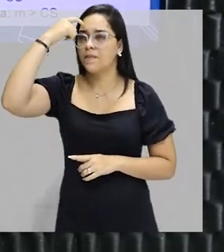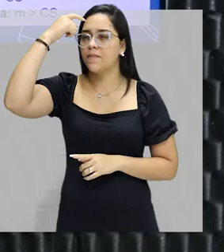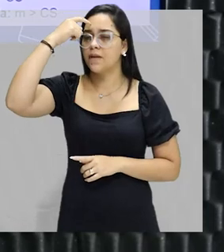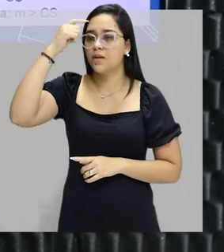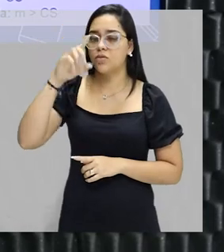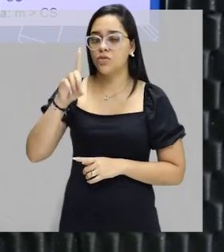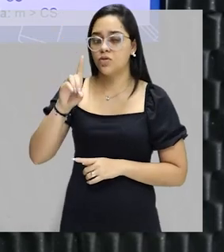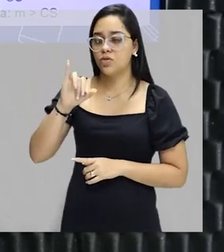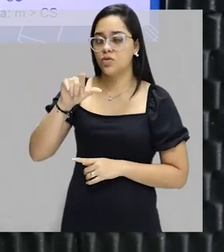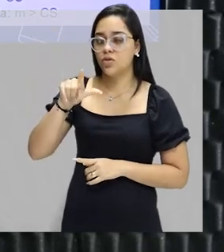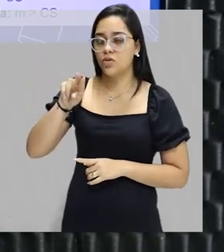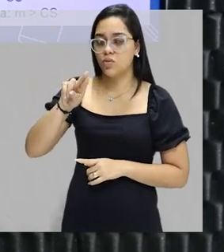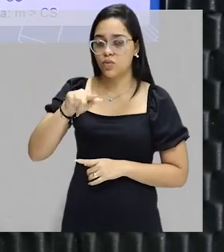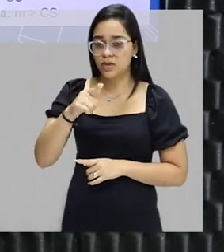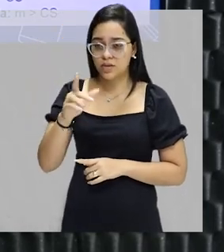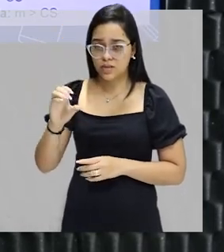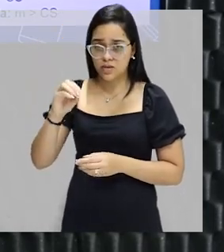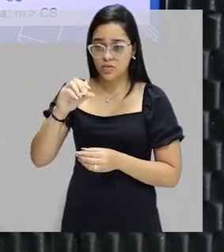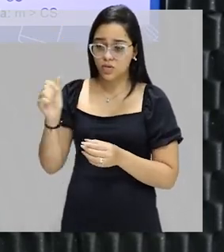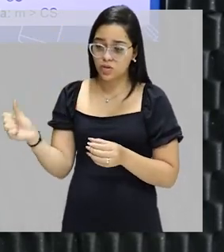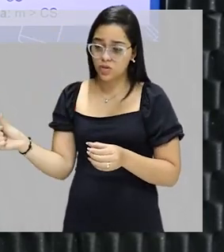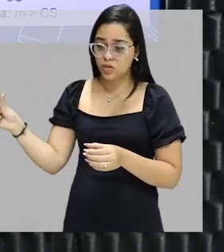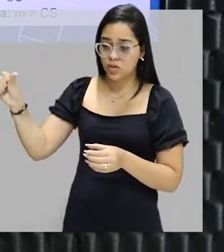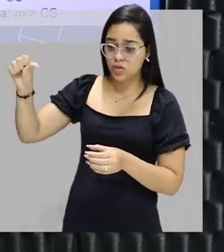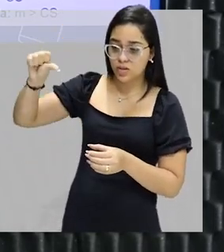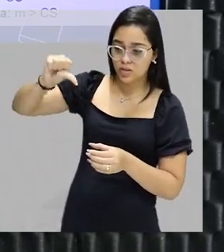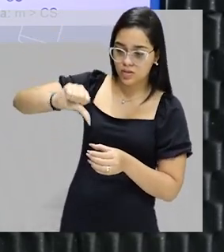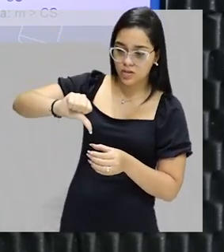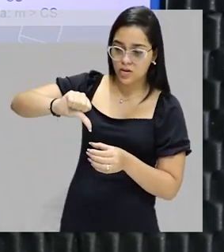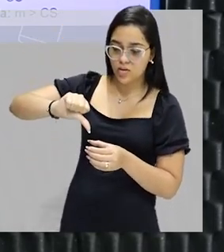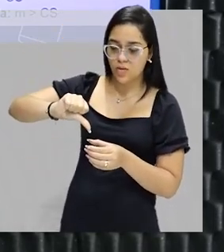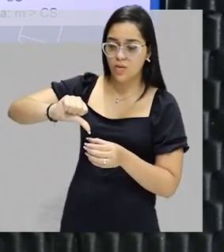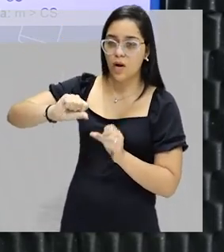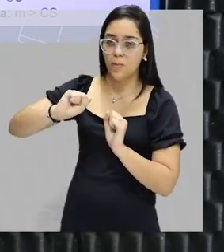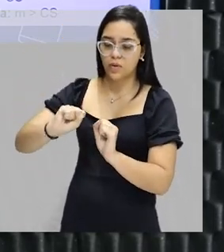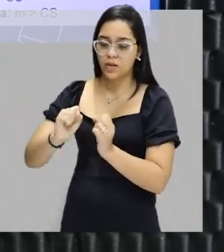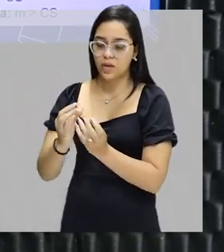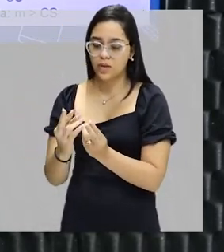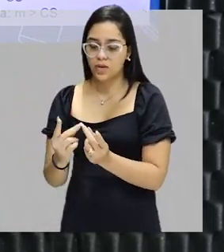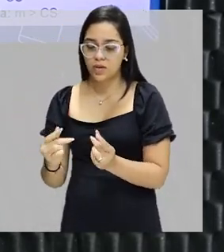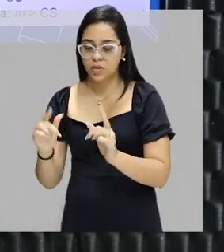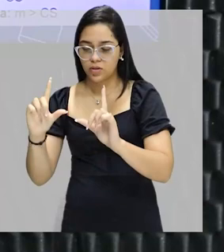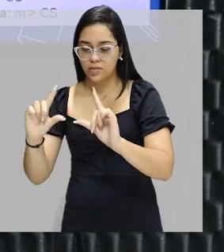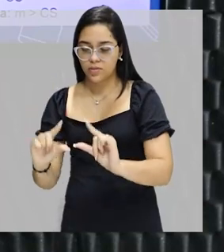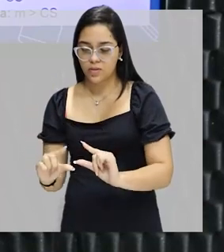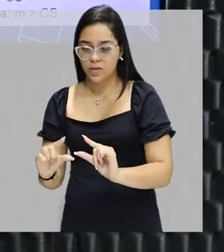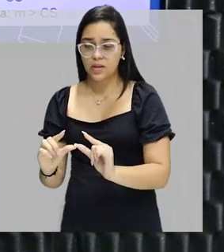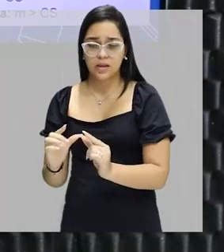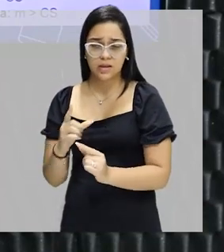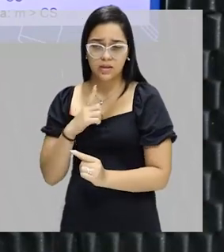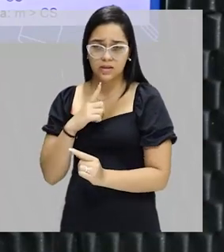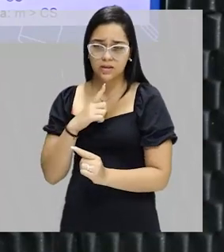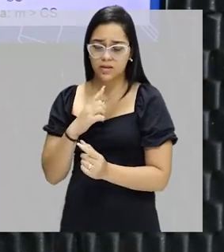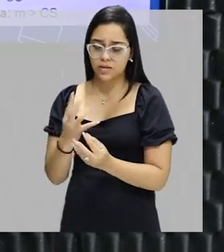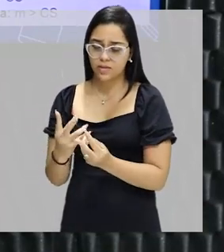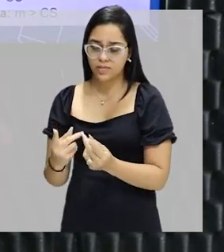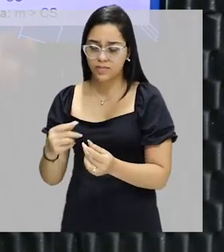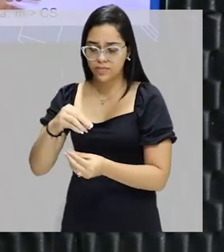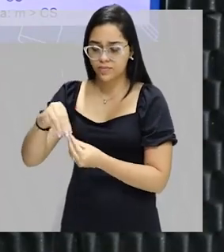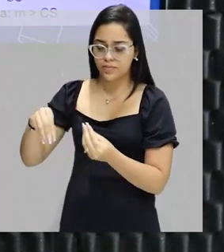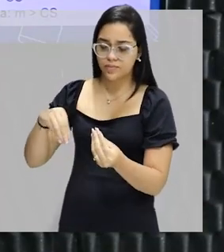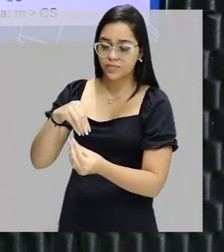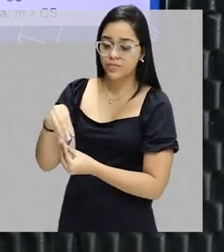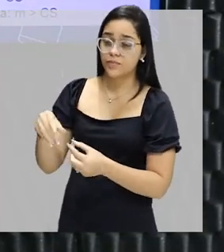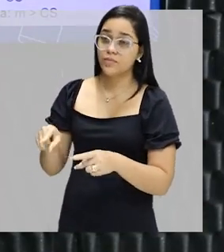diluição, que é o ato de acrescentar solvente para diminuir a concentração de uma solução.